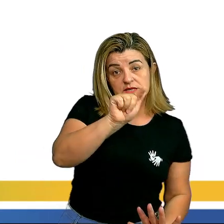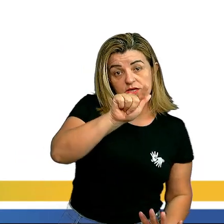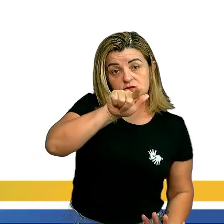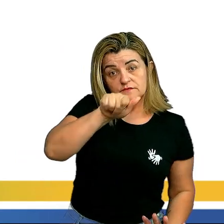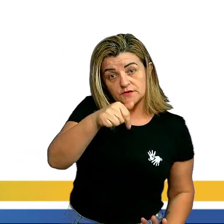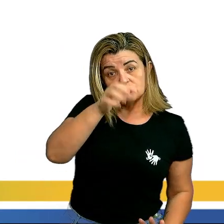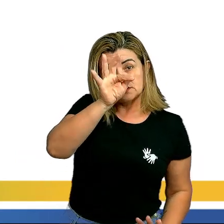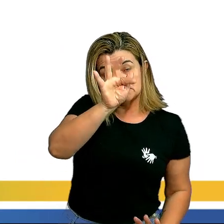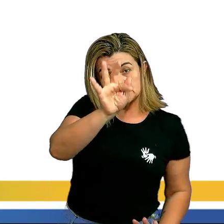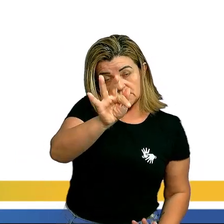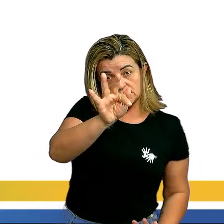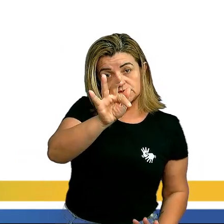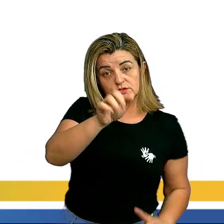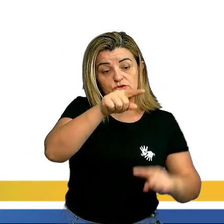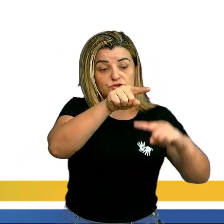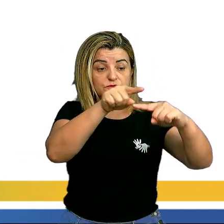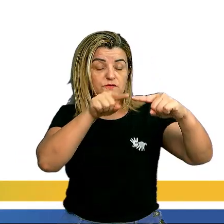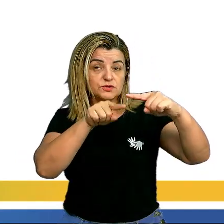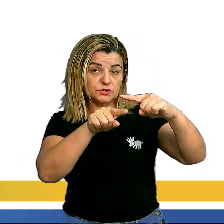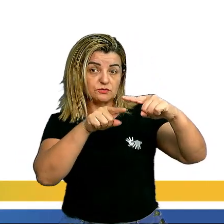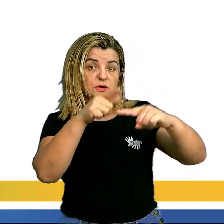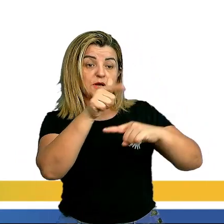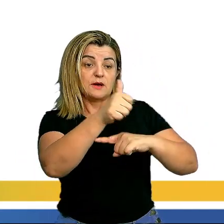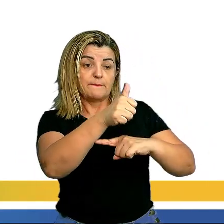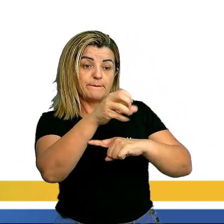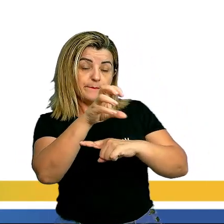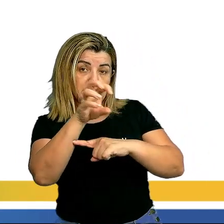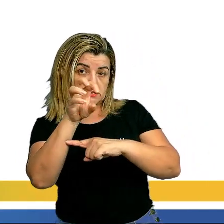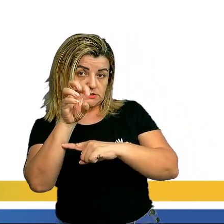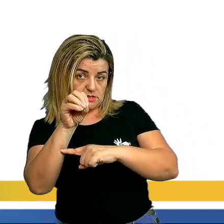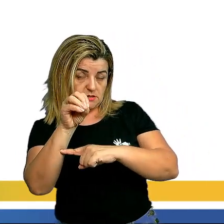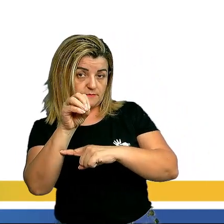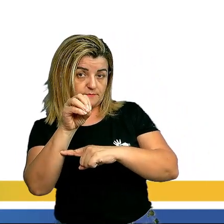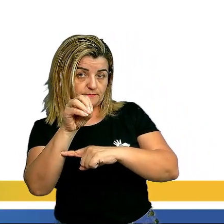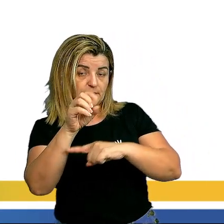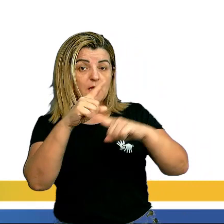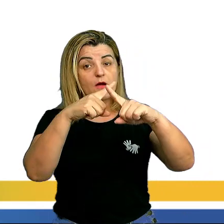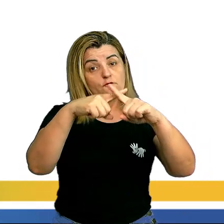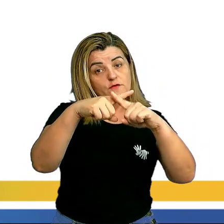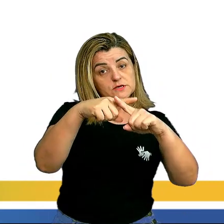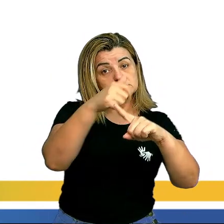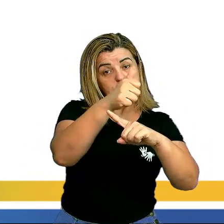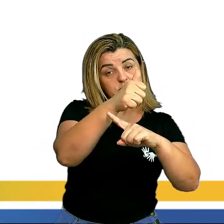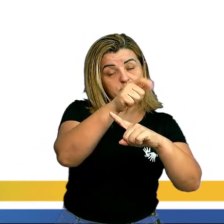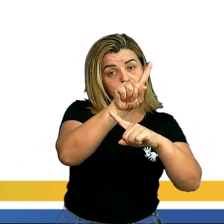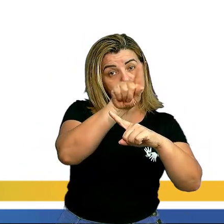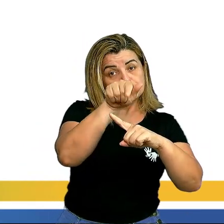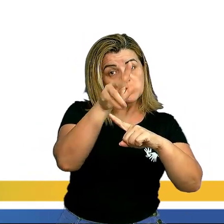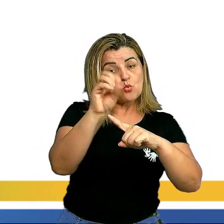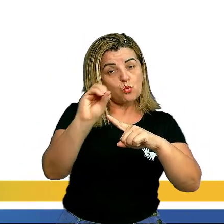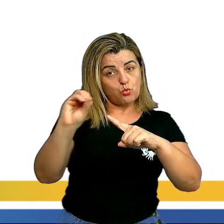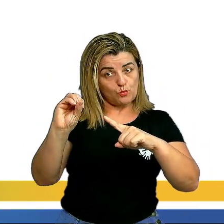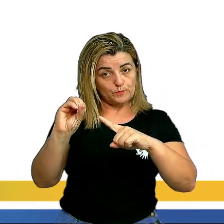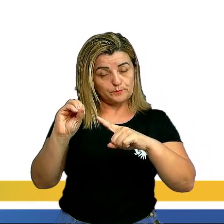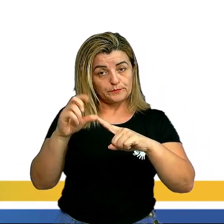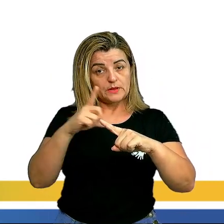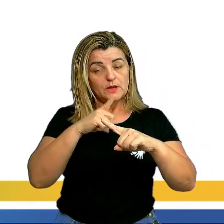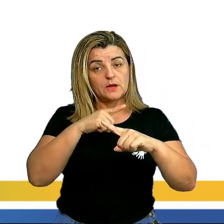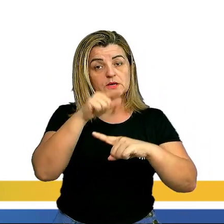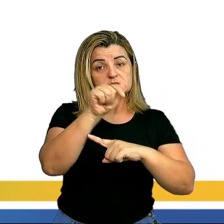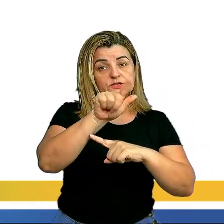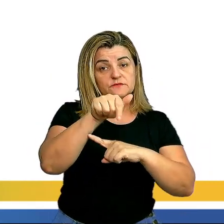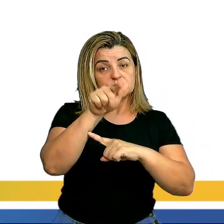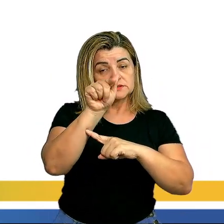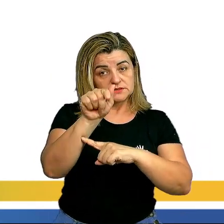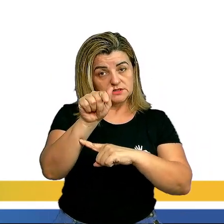dividido para 100, porque é o que representa aquele símbolo, vezes mil. Então, 7,7 dividido